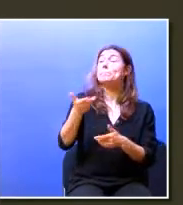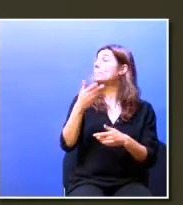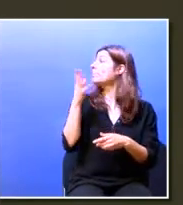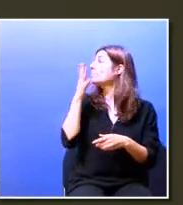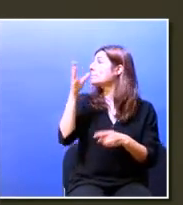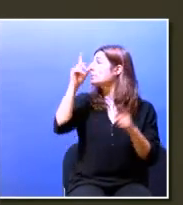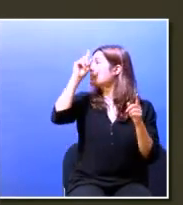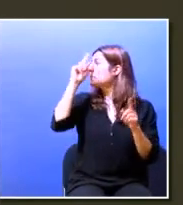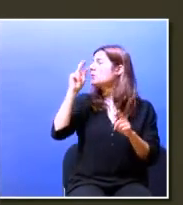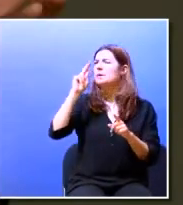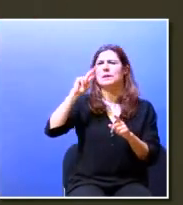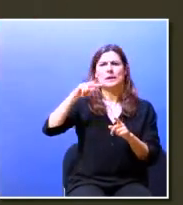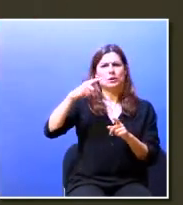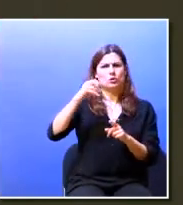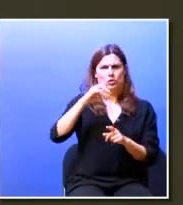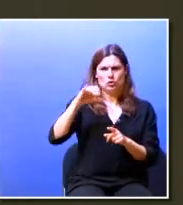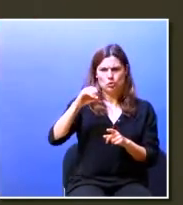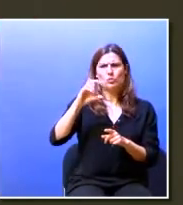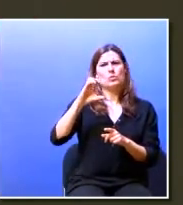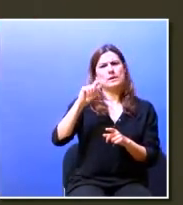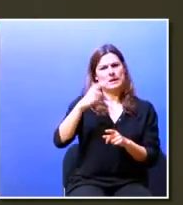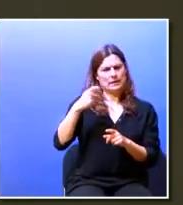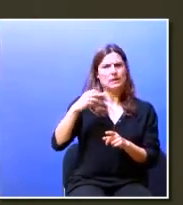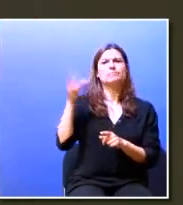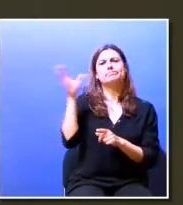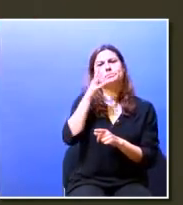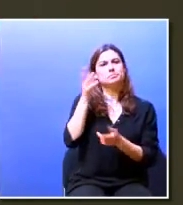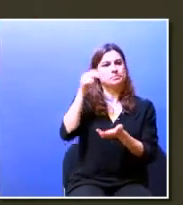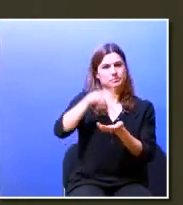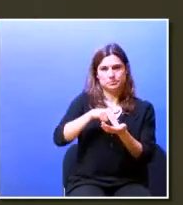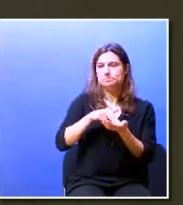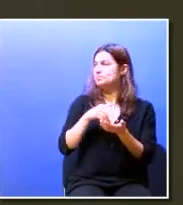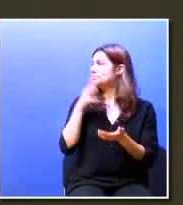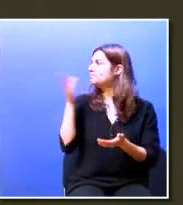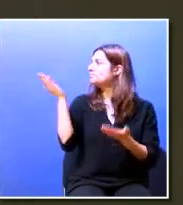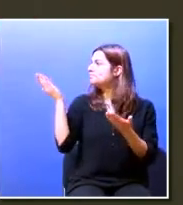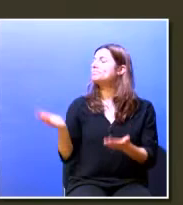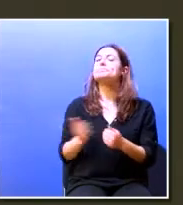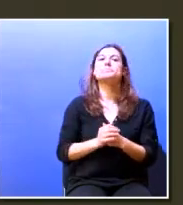professor António Caetano, se faz favor, de usar a palavra em representação do senhor reitor.